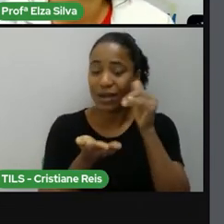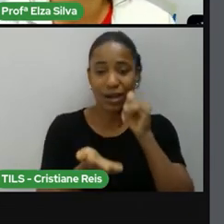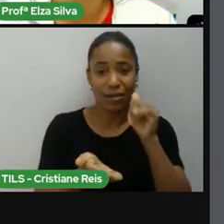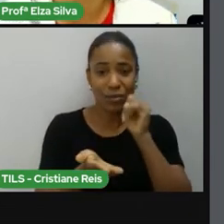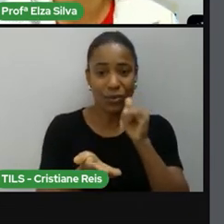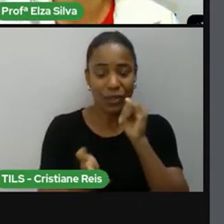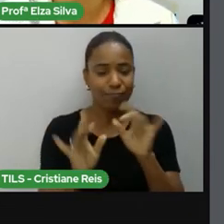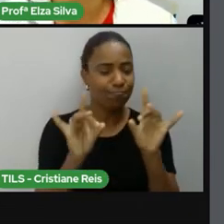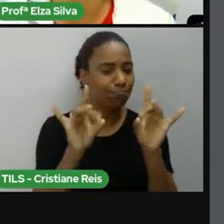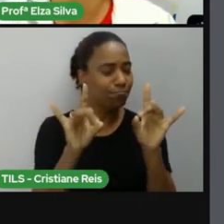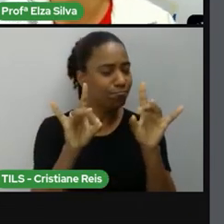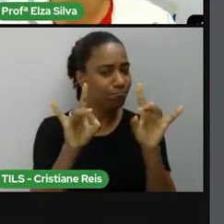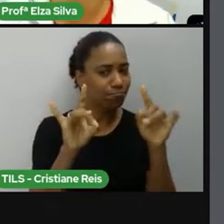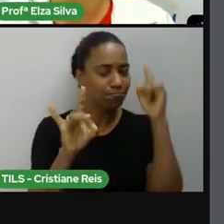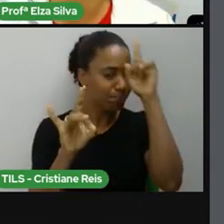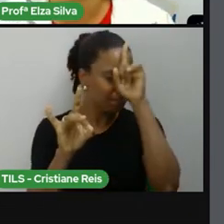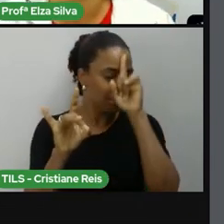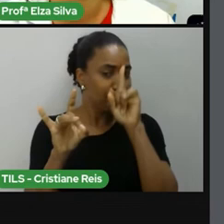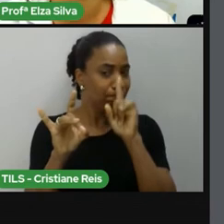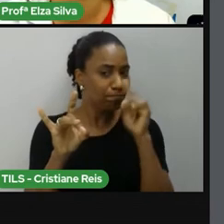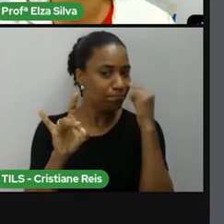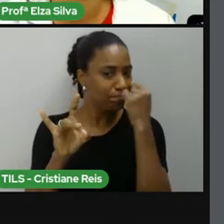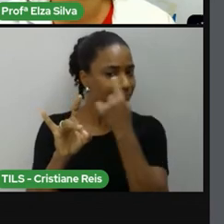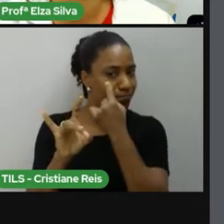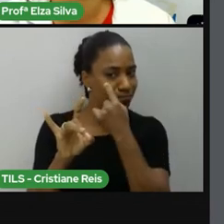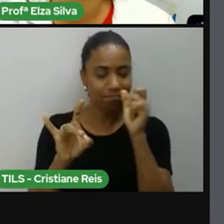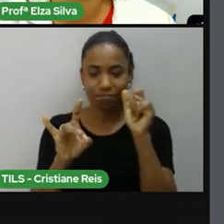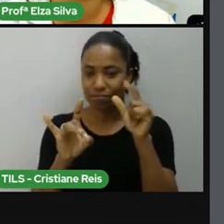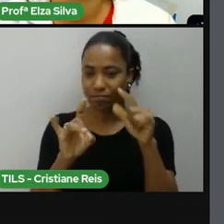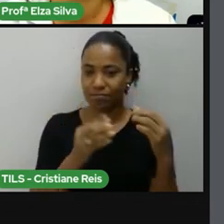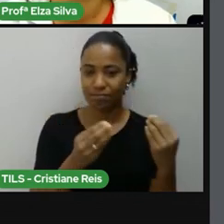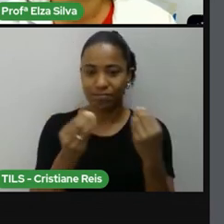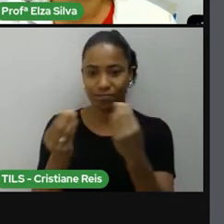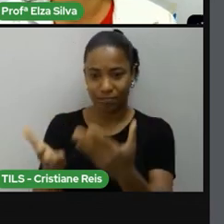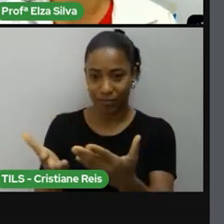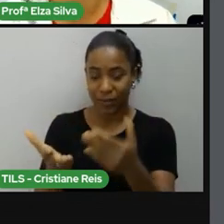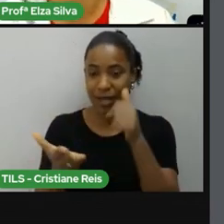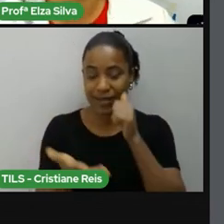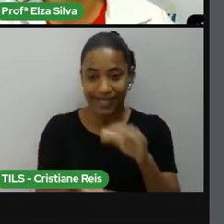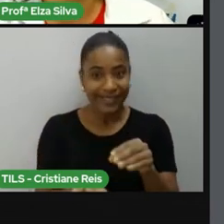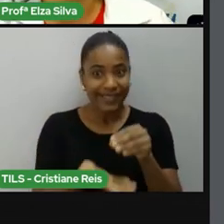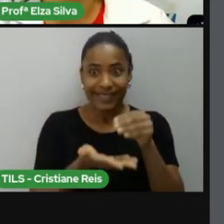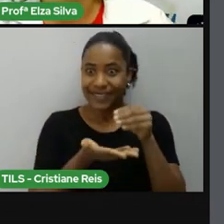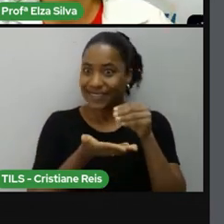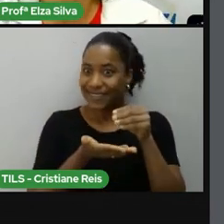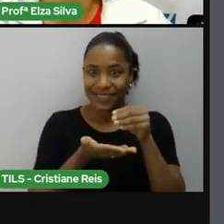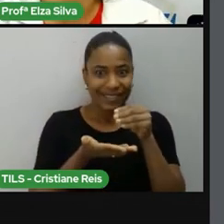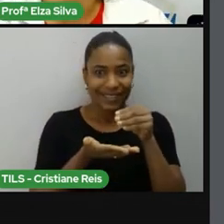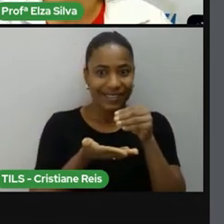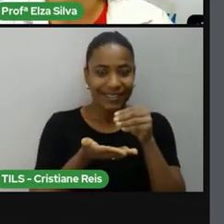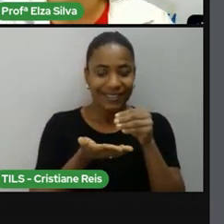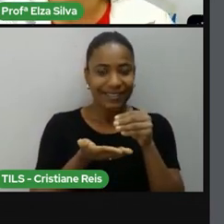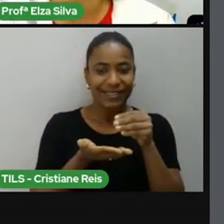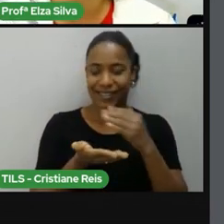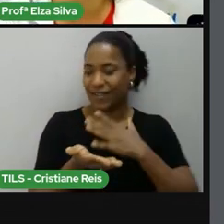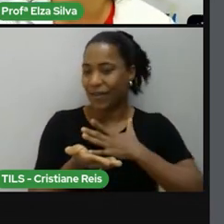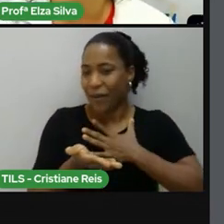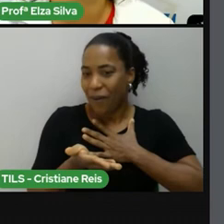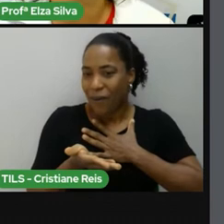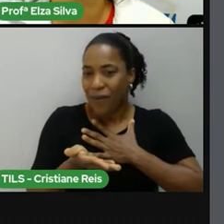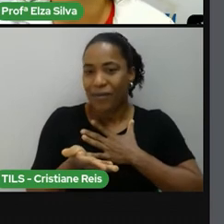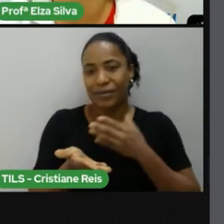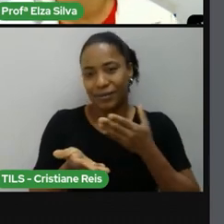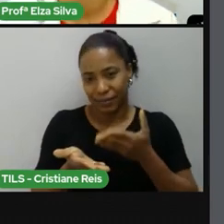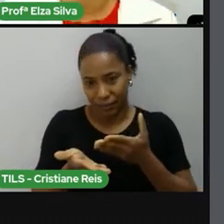como um desejo de ascensão social Então a partir disto e também da leitura deste